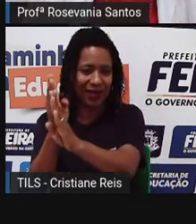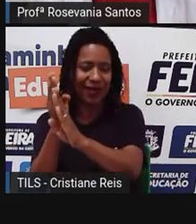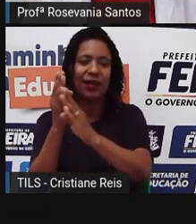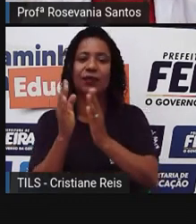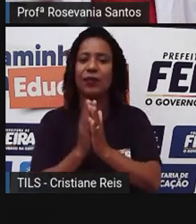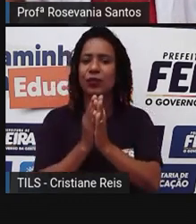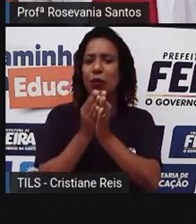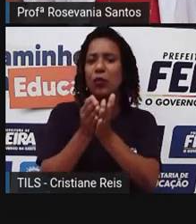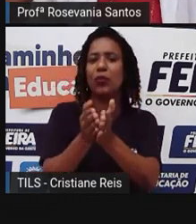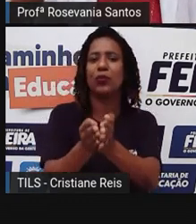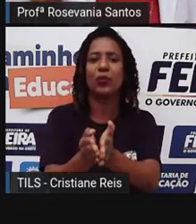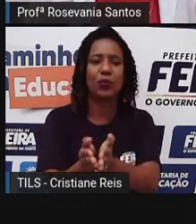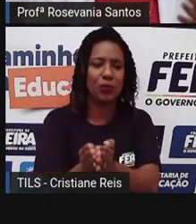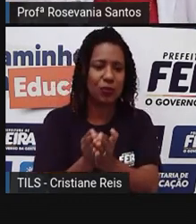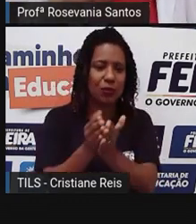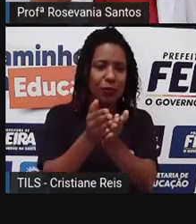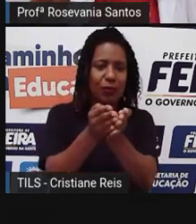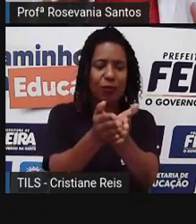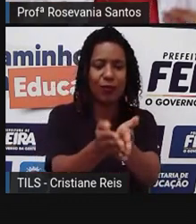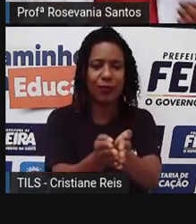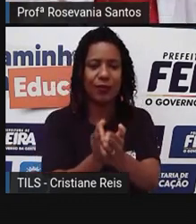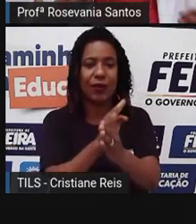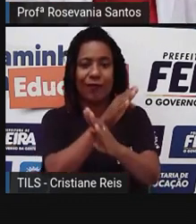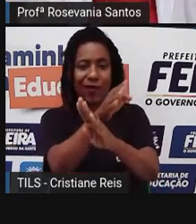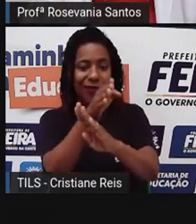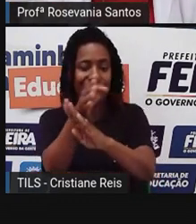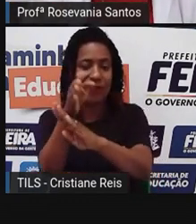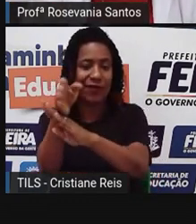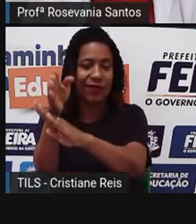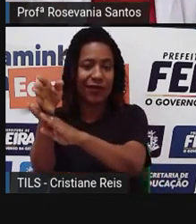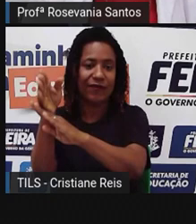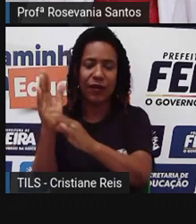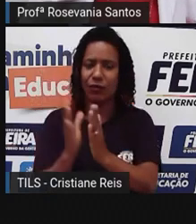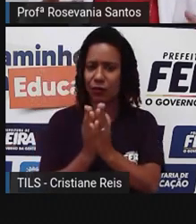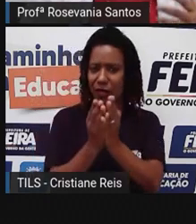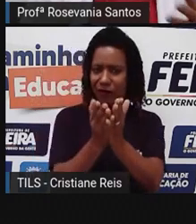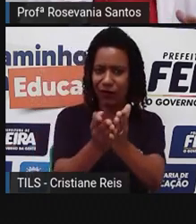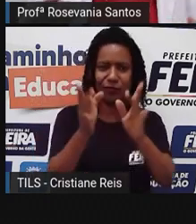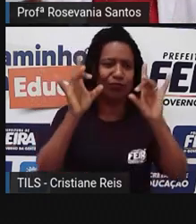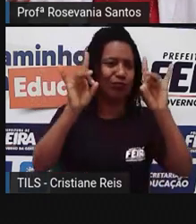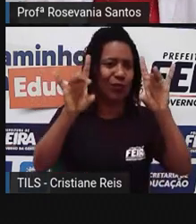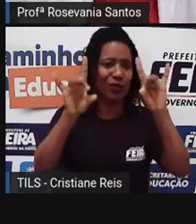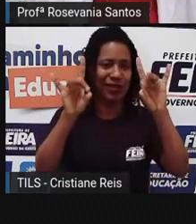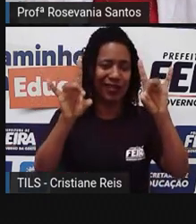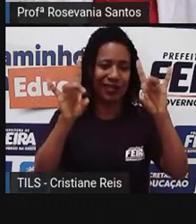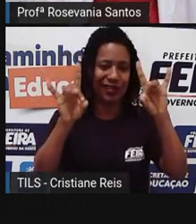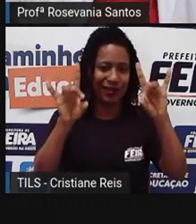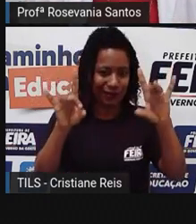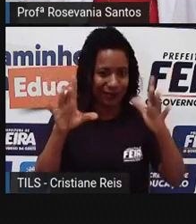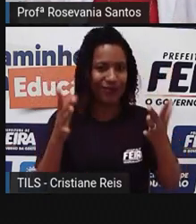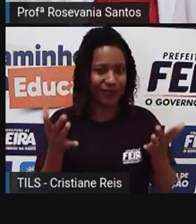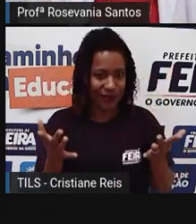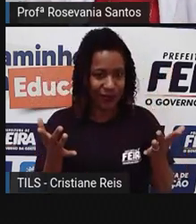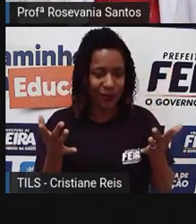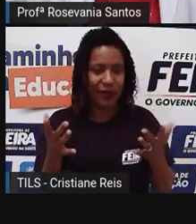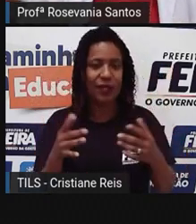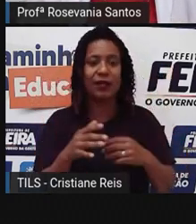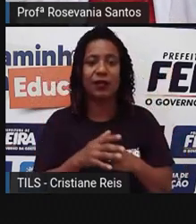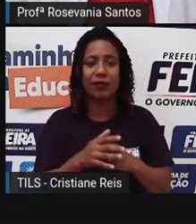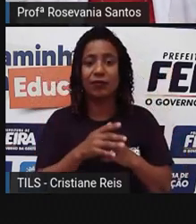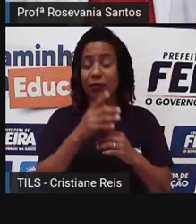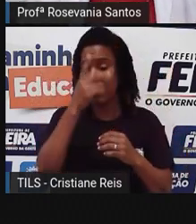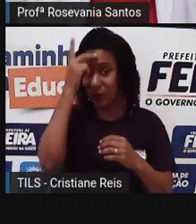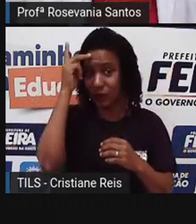navegar, de vários instrumentos de navegação. Esse momento aí, né? Ele era muito